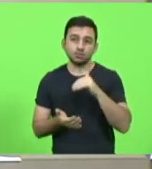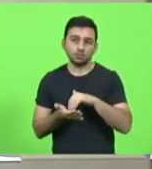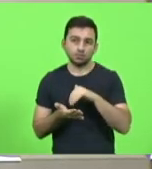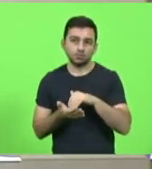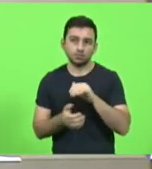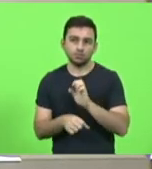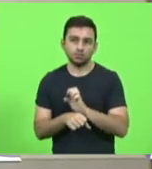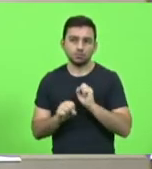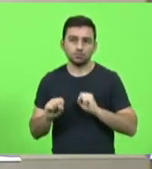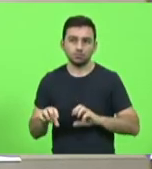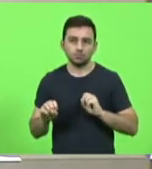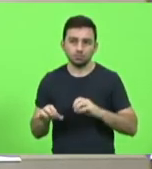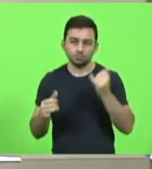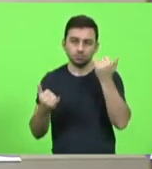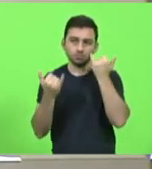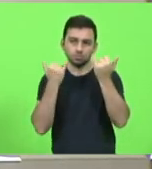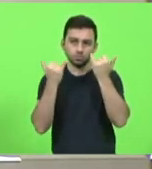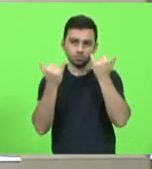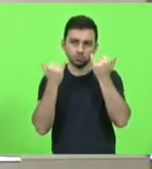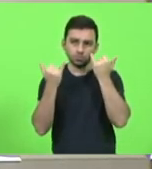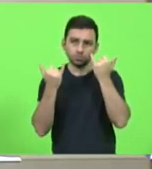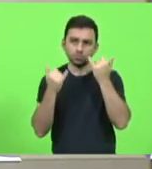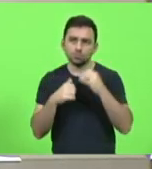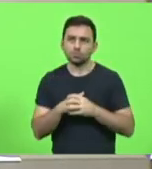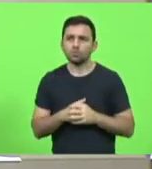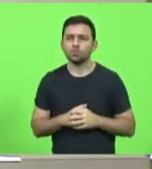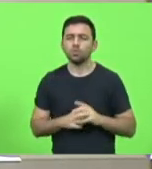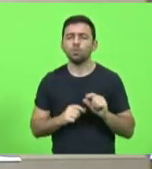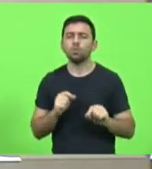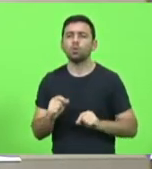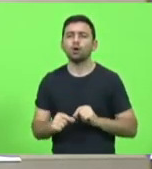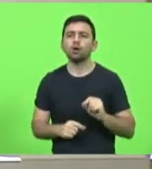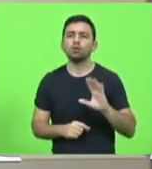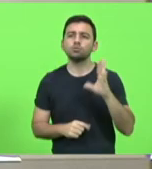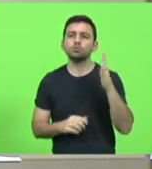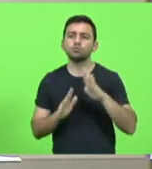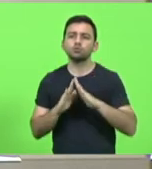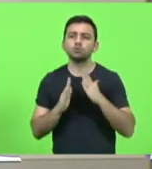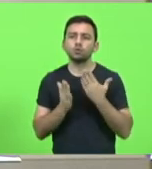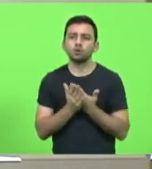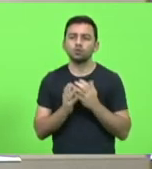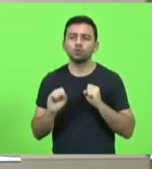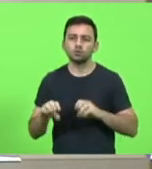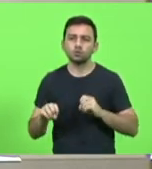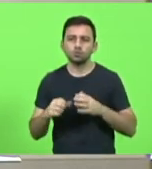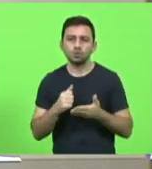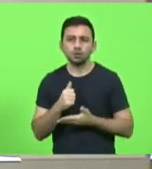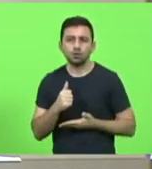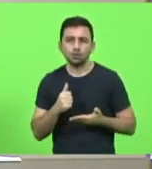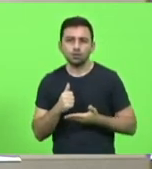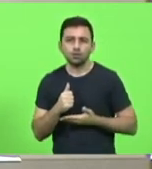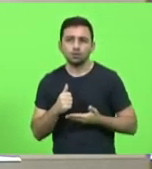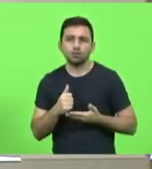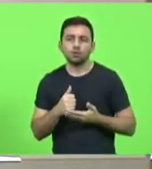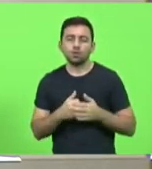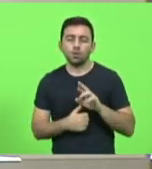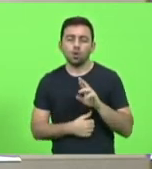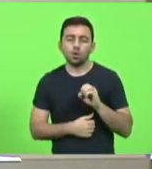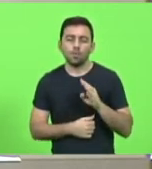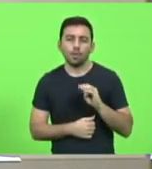Educação informações acerca do fato ocorrido na escola de educação básica Roberto Moritz,